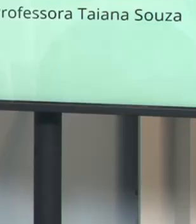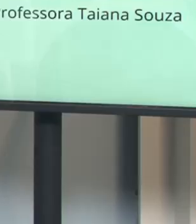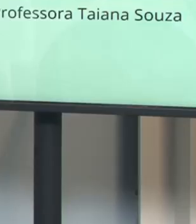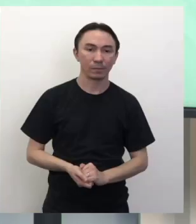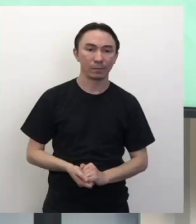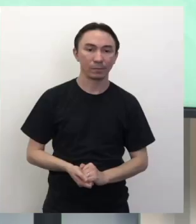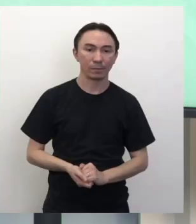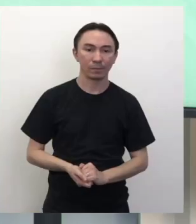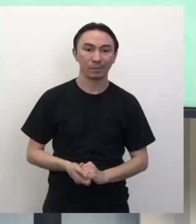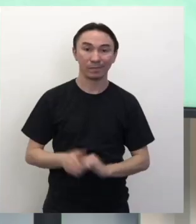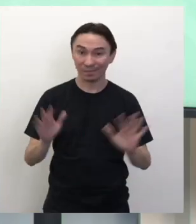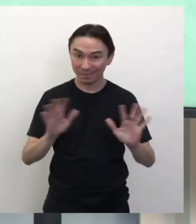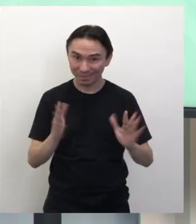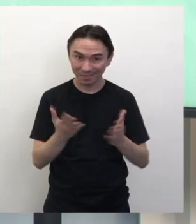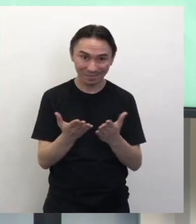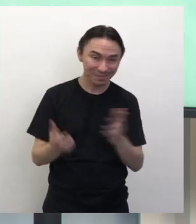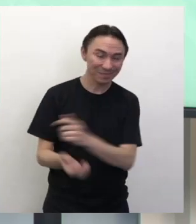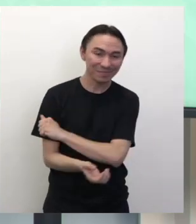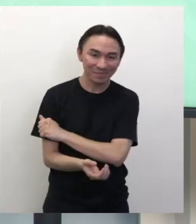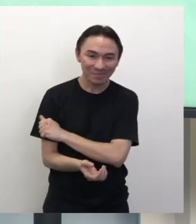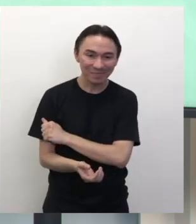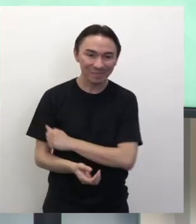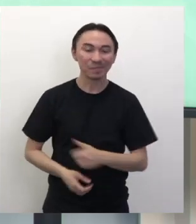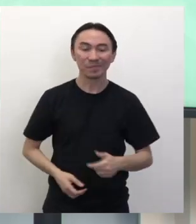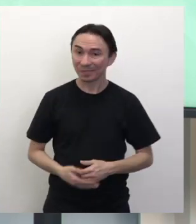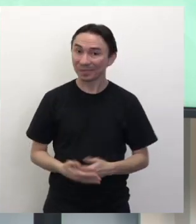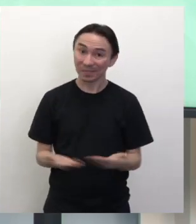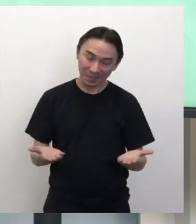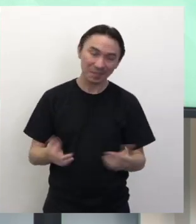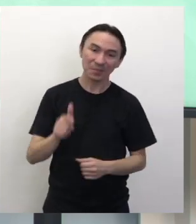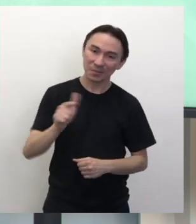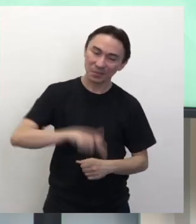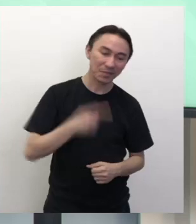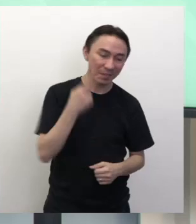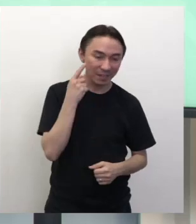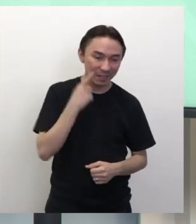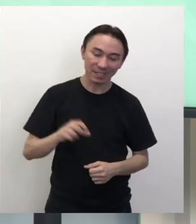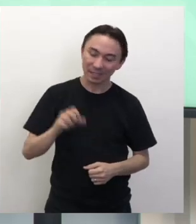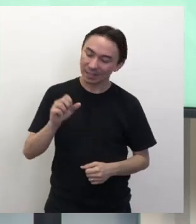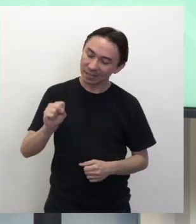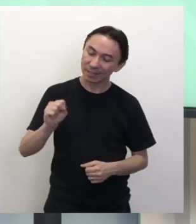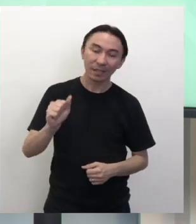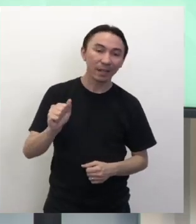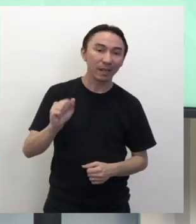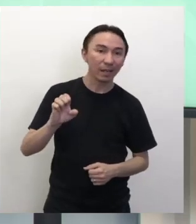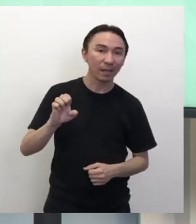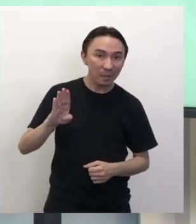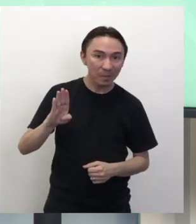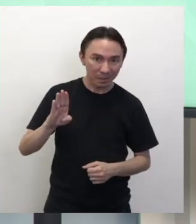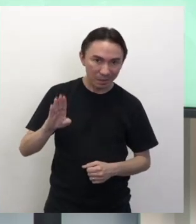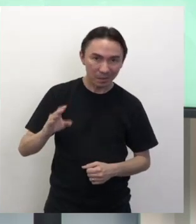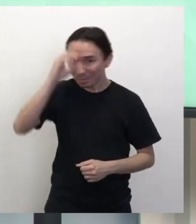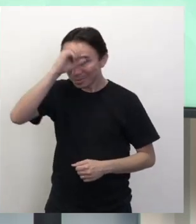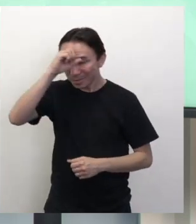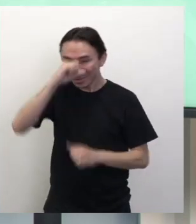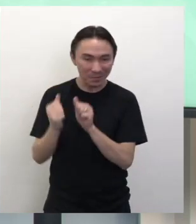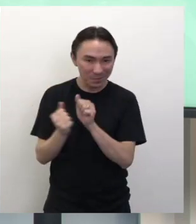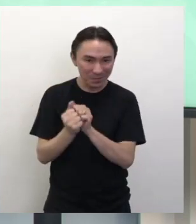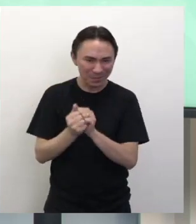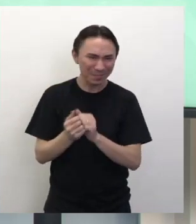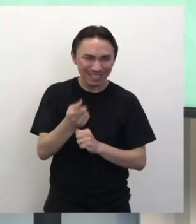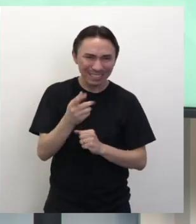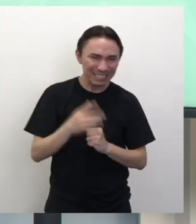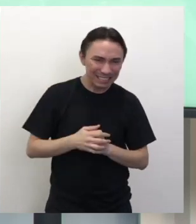Olá alunos, vamos a mais um Aprendendo com Saeb, aquela aula que você tira aquelas dúvidas que ficam nas